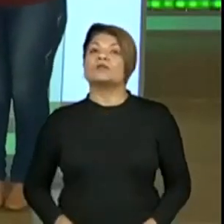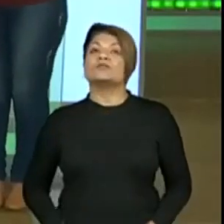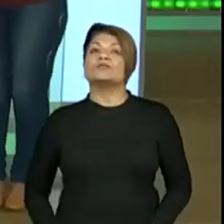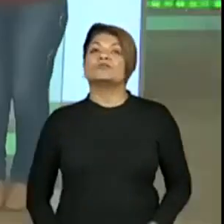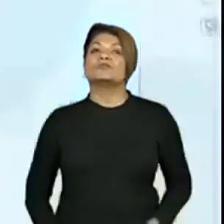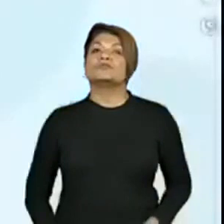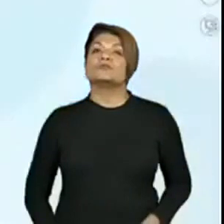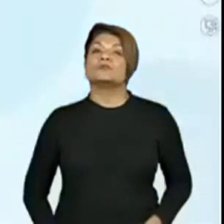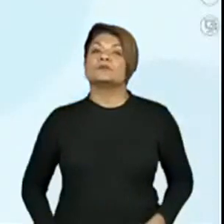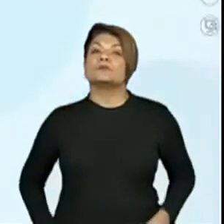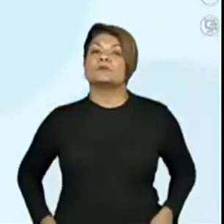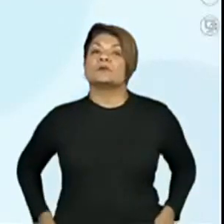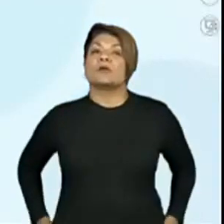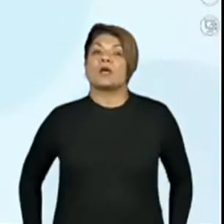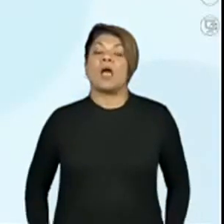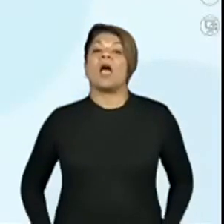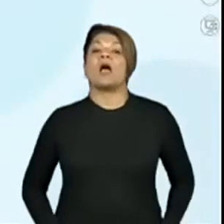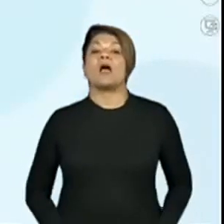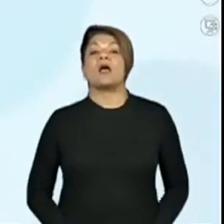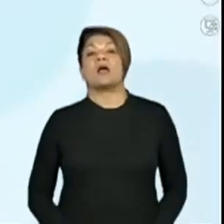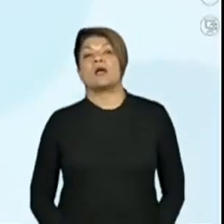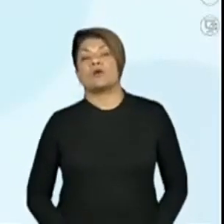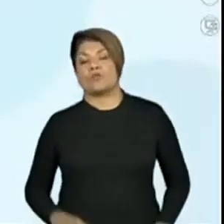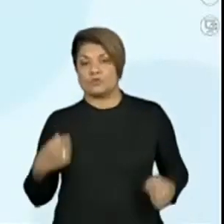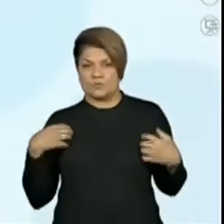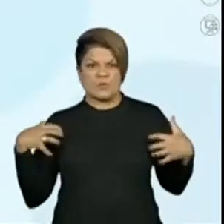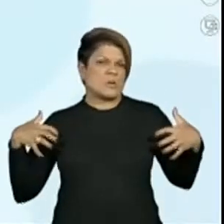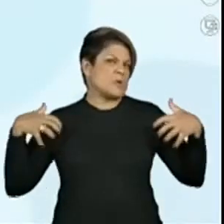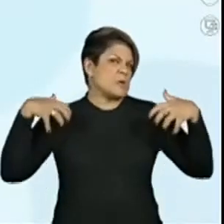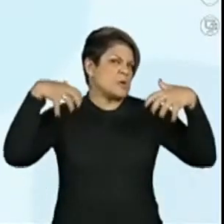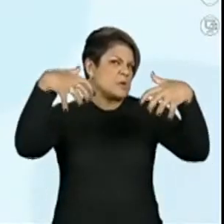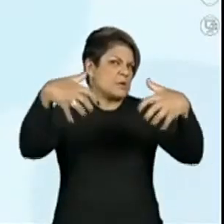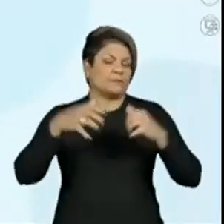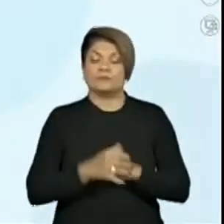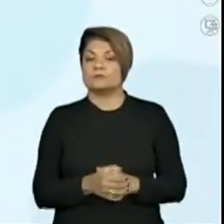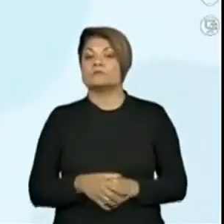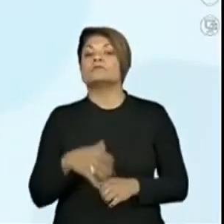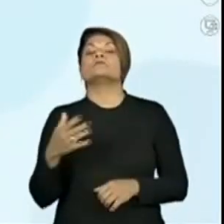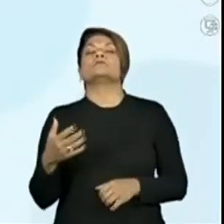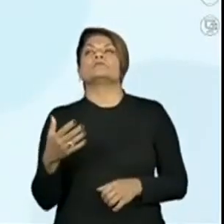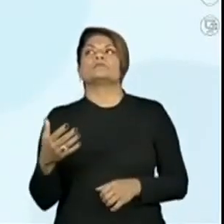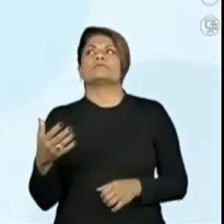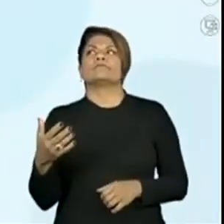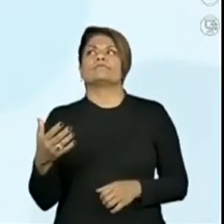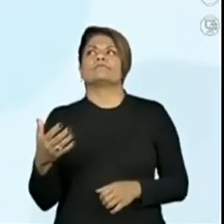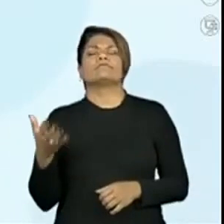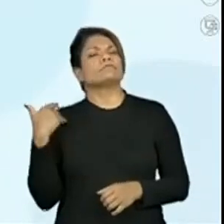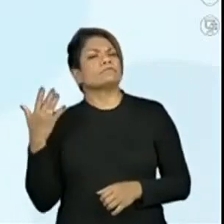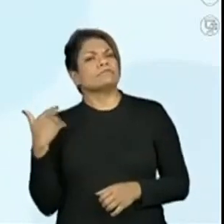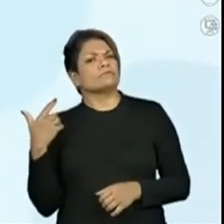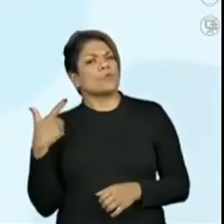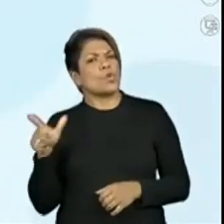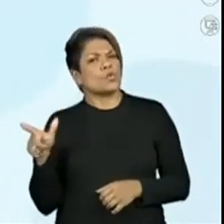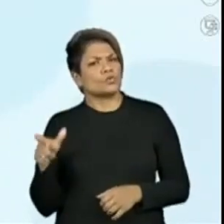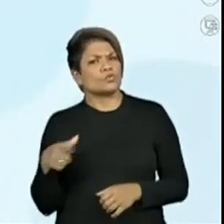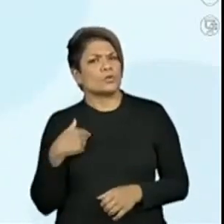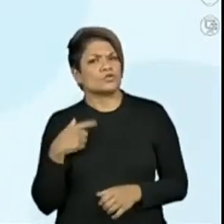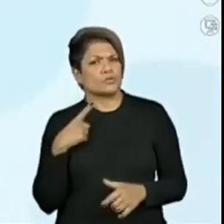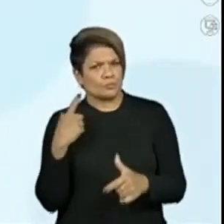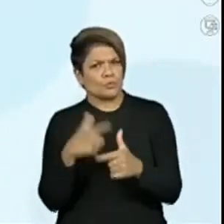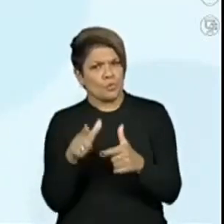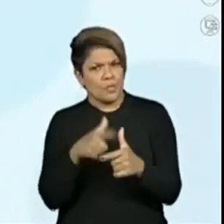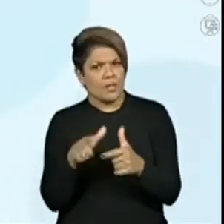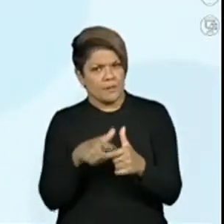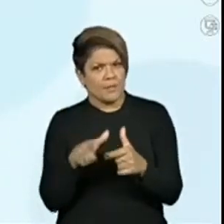assombrar. Na versão anterior, ele não assombrava, não se usava esse termo. Só usava que ele causava problema.